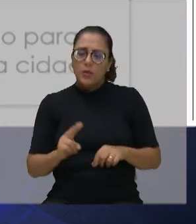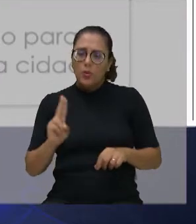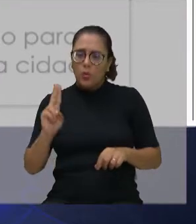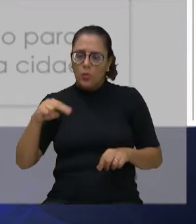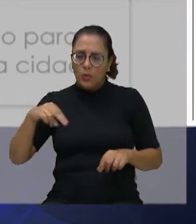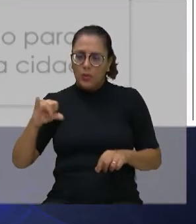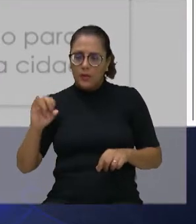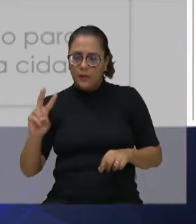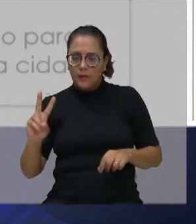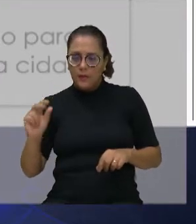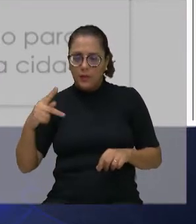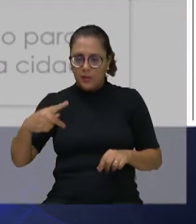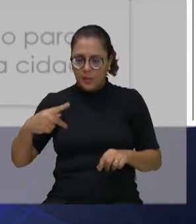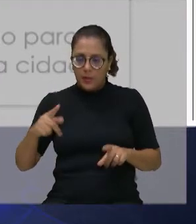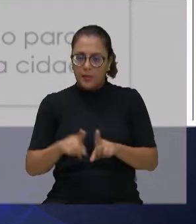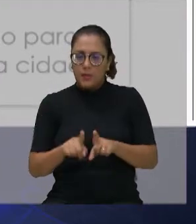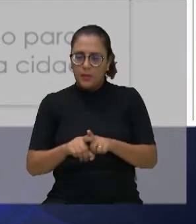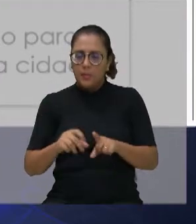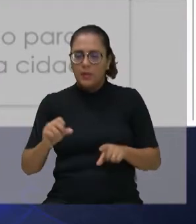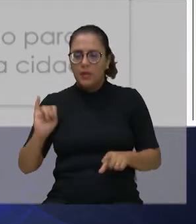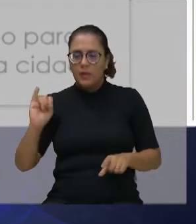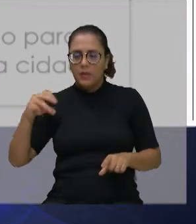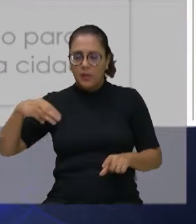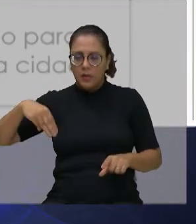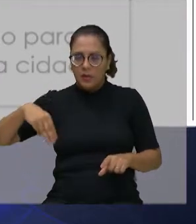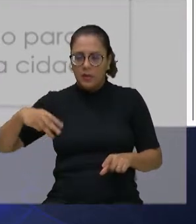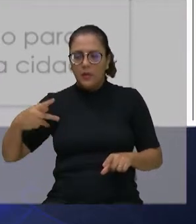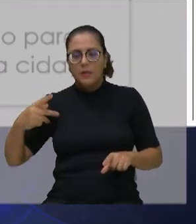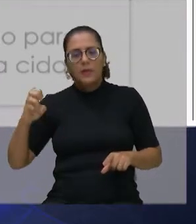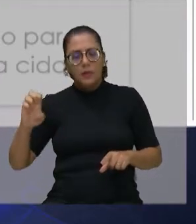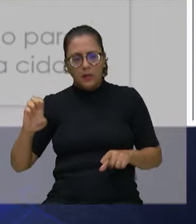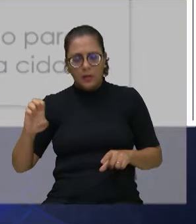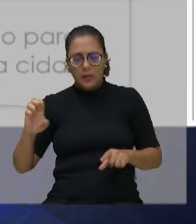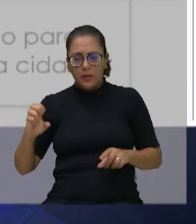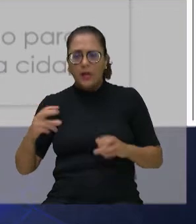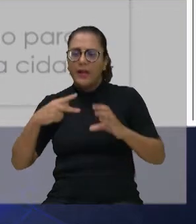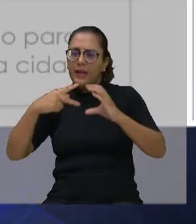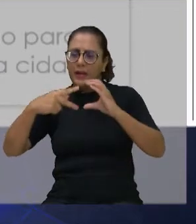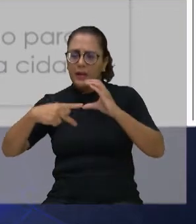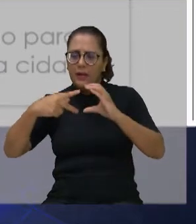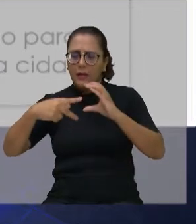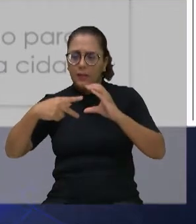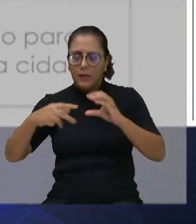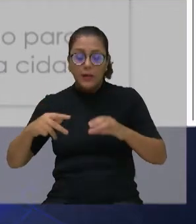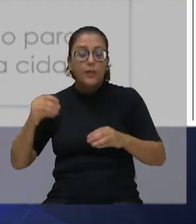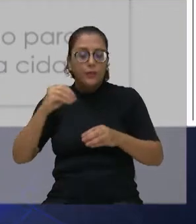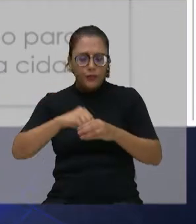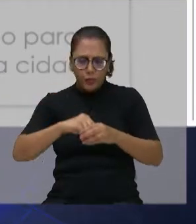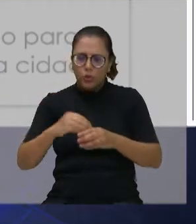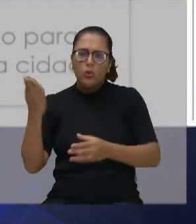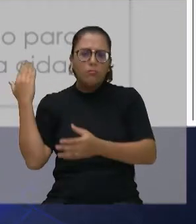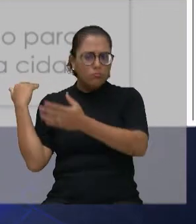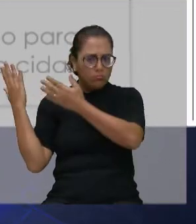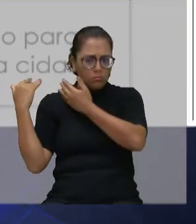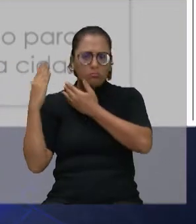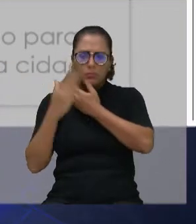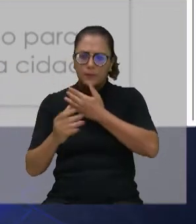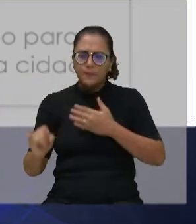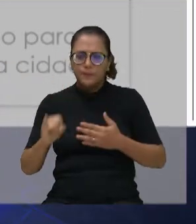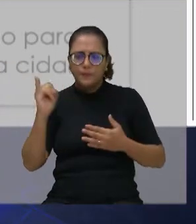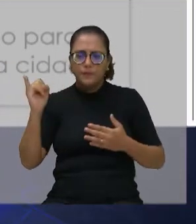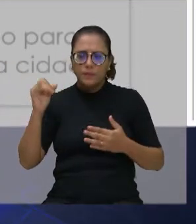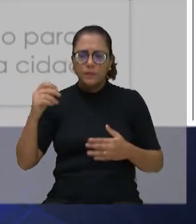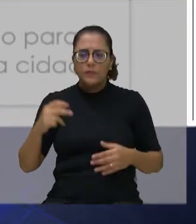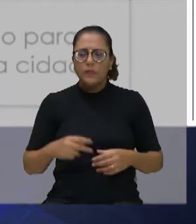vieram, foi discutido, a Câmara votou e foi importante para a cidade. Também quando o vereador Flores